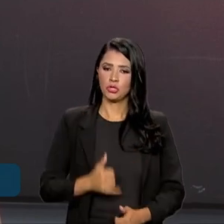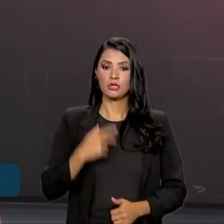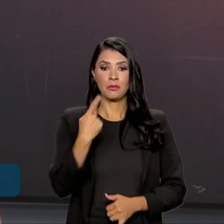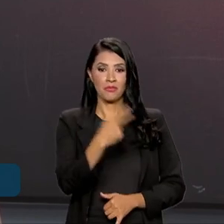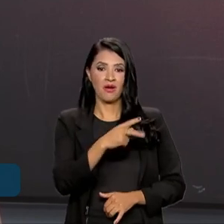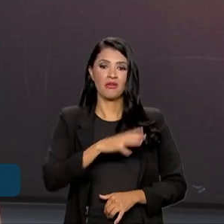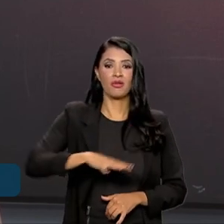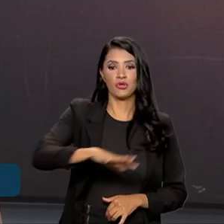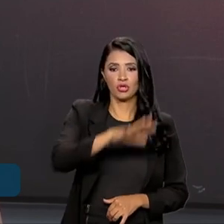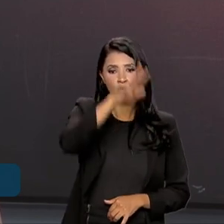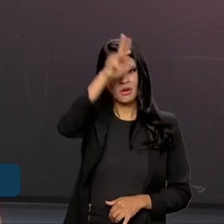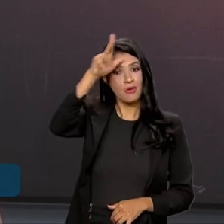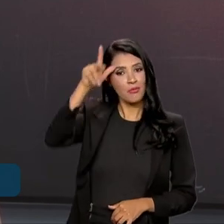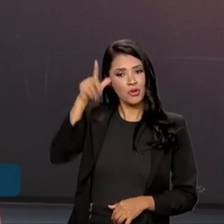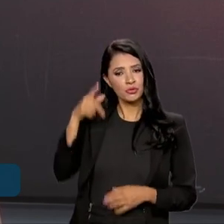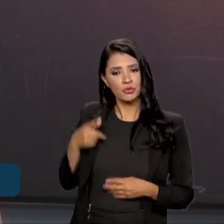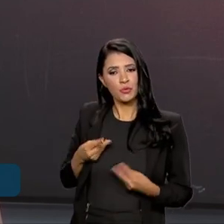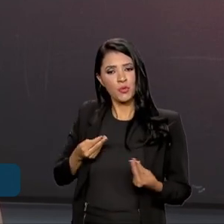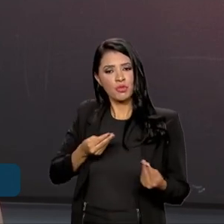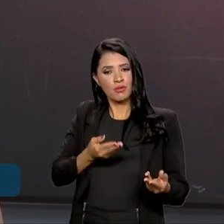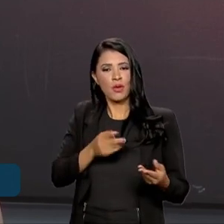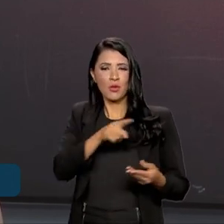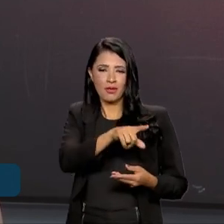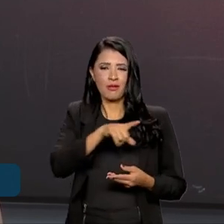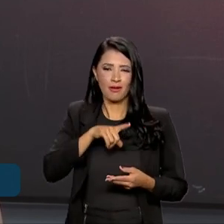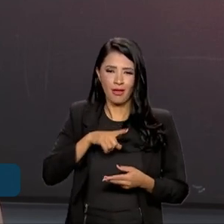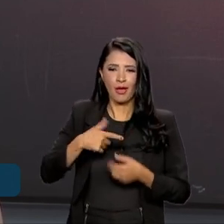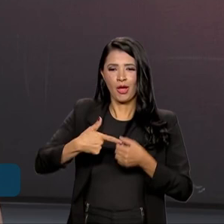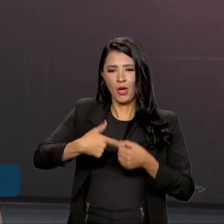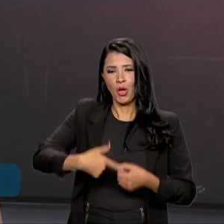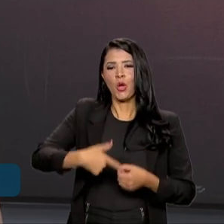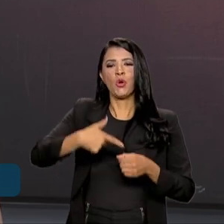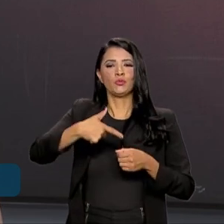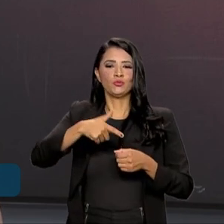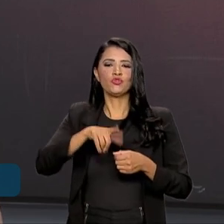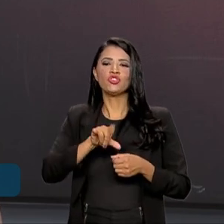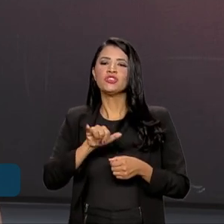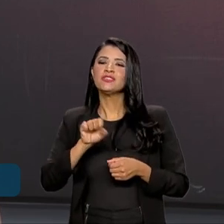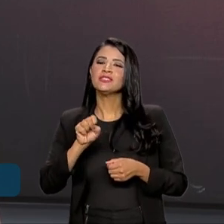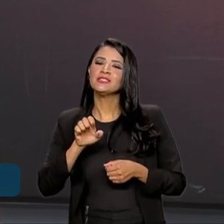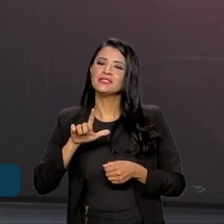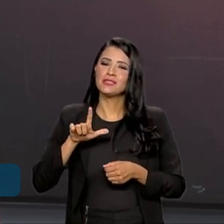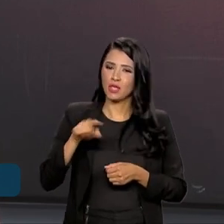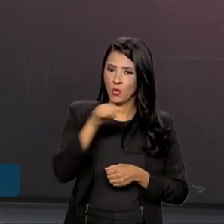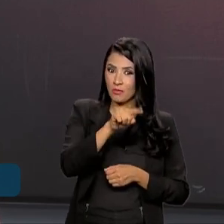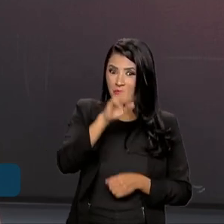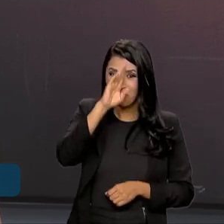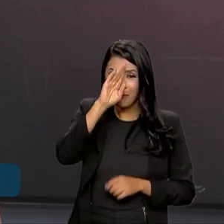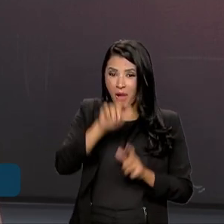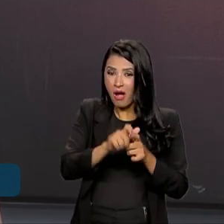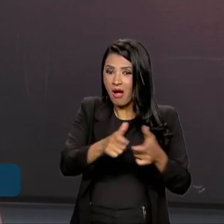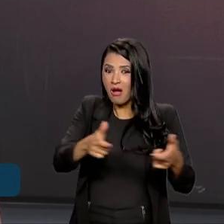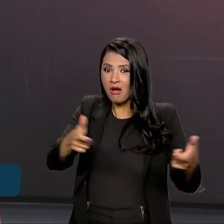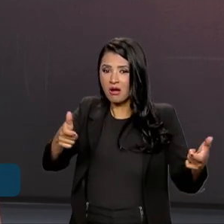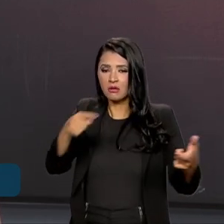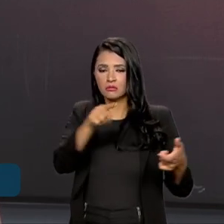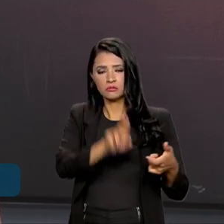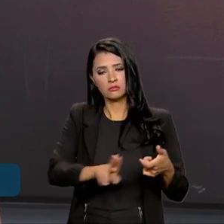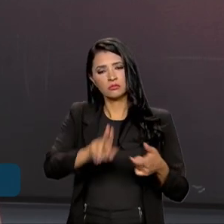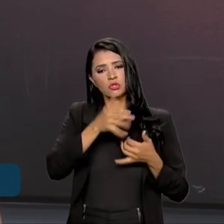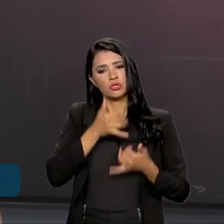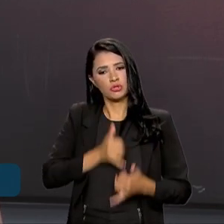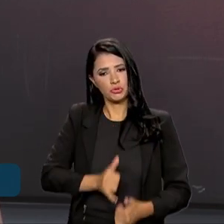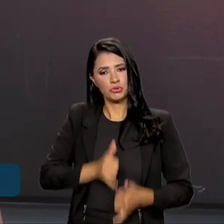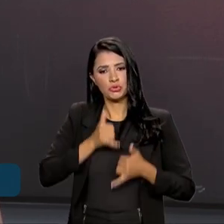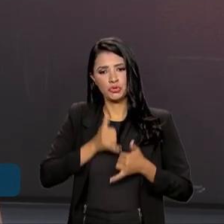amazônica, que é trazer, substituir os combustíveis fósseis, o diesel, que predomina na geração de energia aqui na